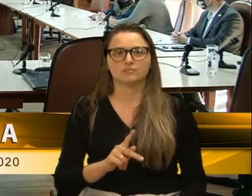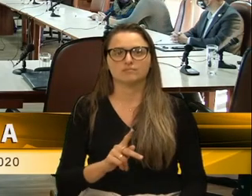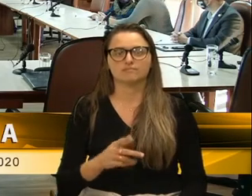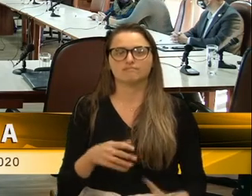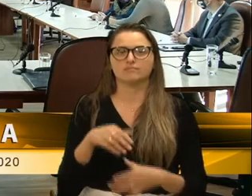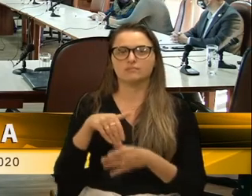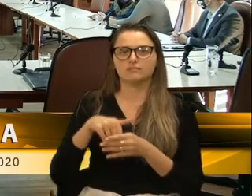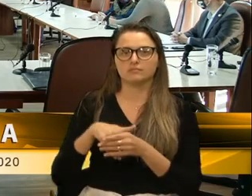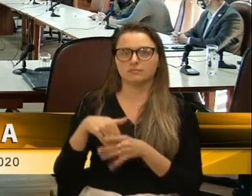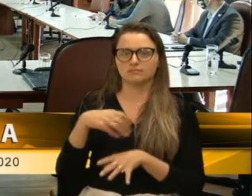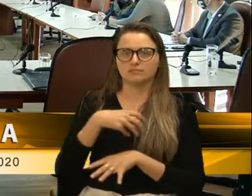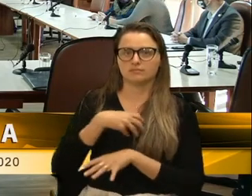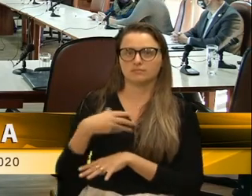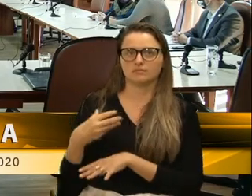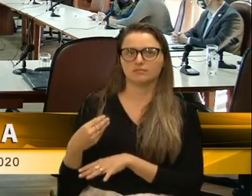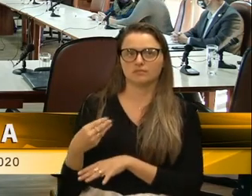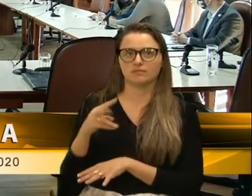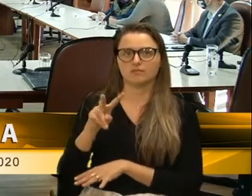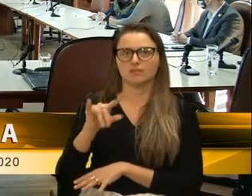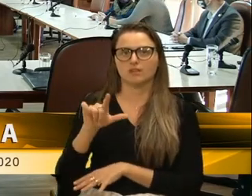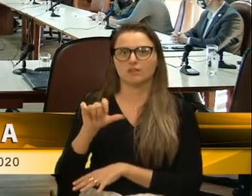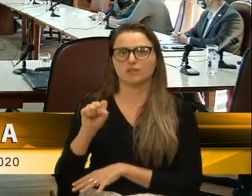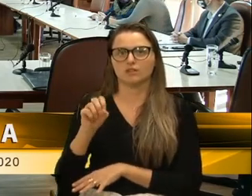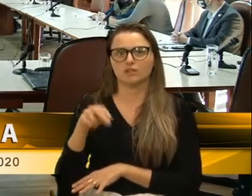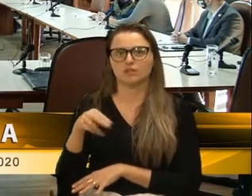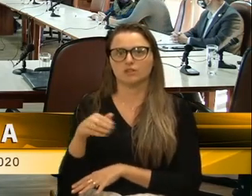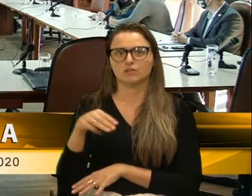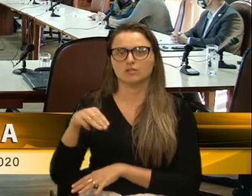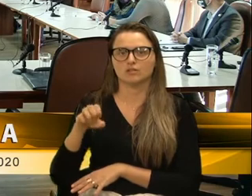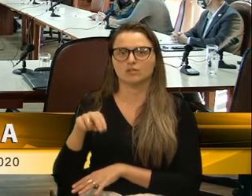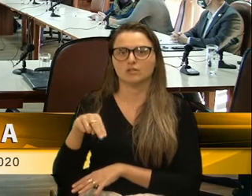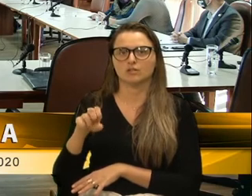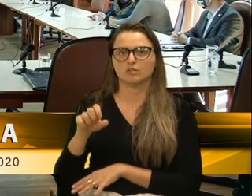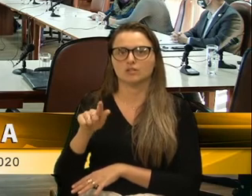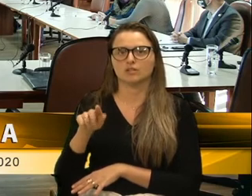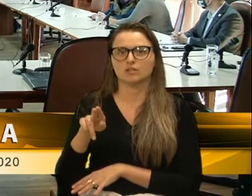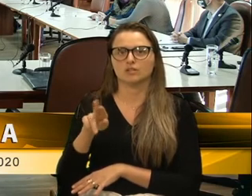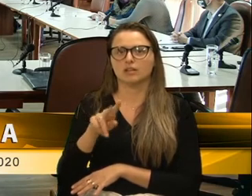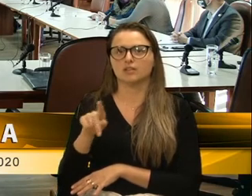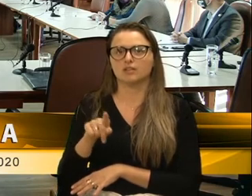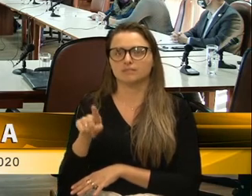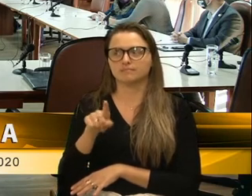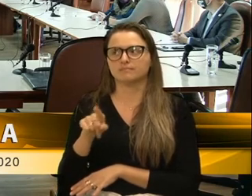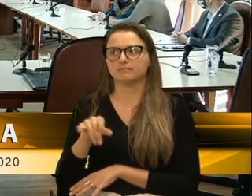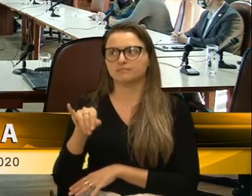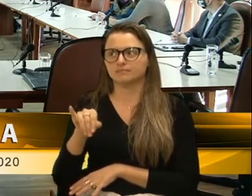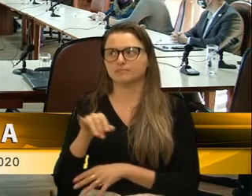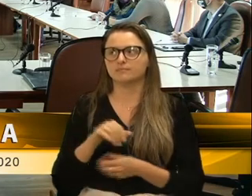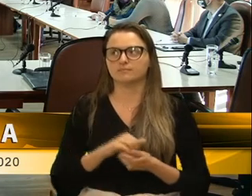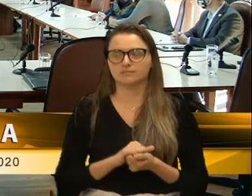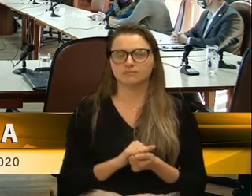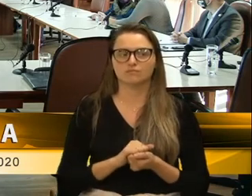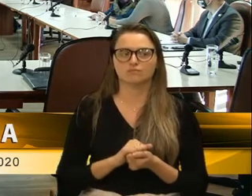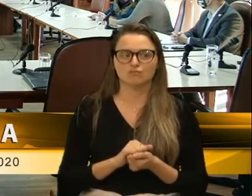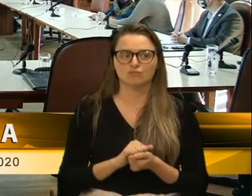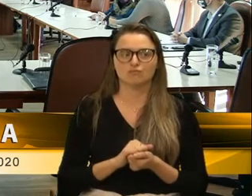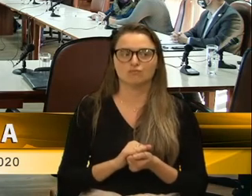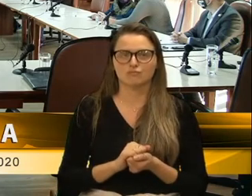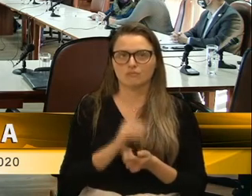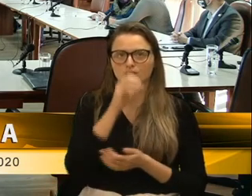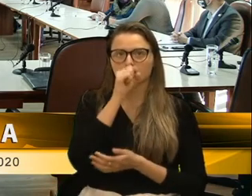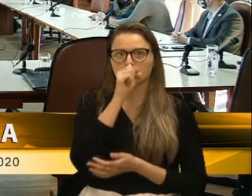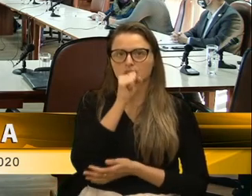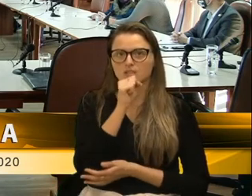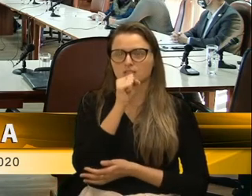familiares de Wilson José Meneguce. O Wilson é meu primo e irmão, faleceu no último sábado,